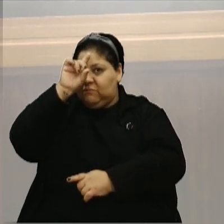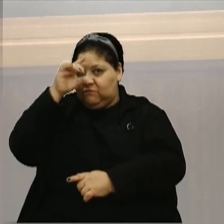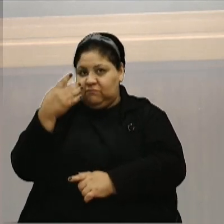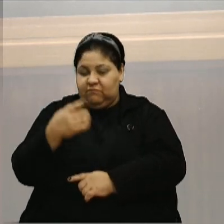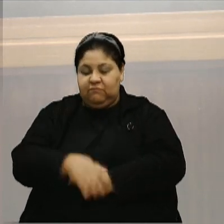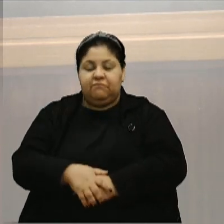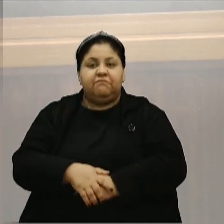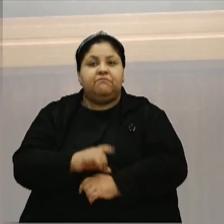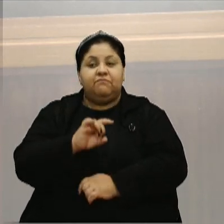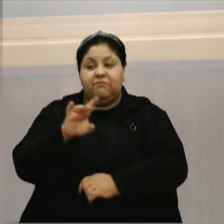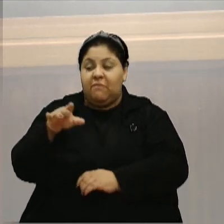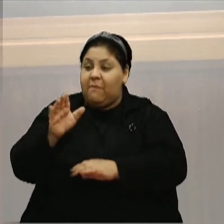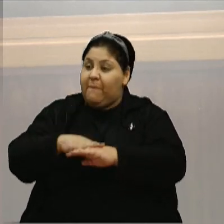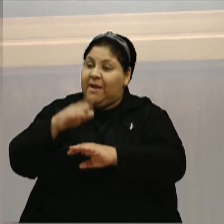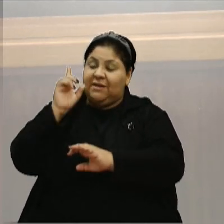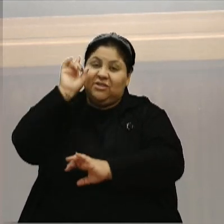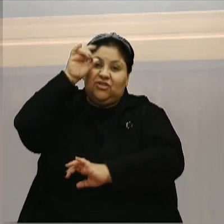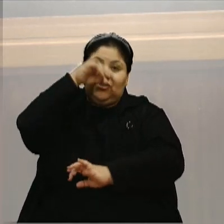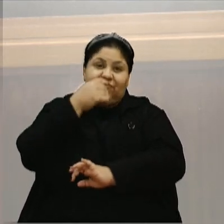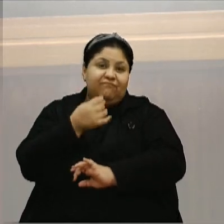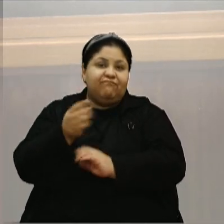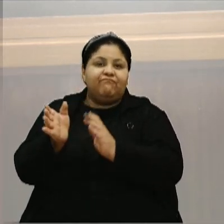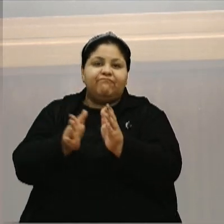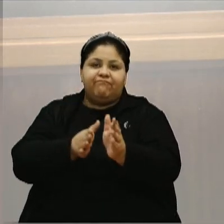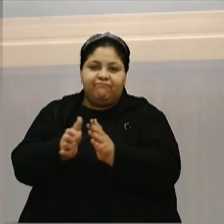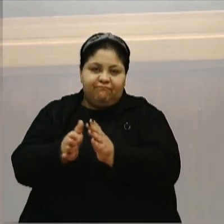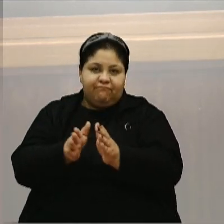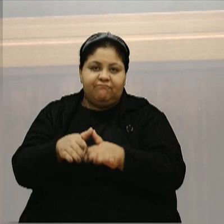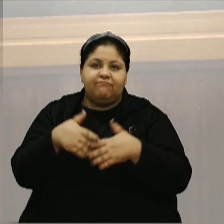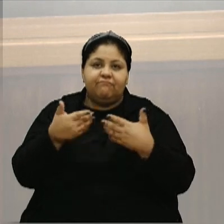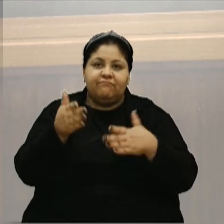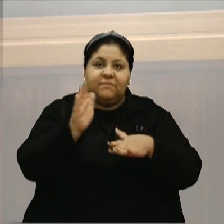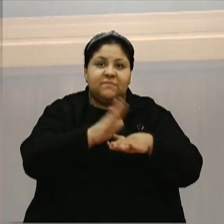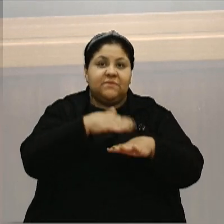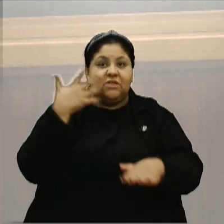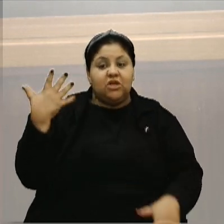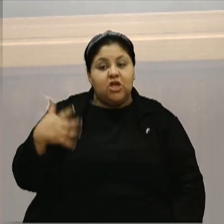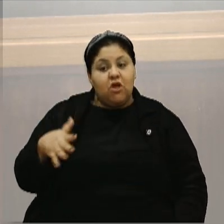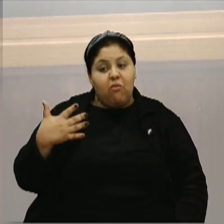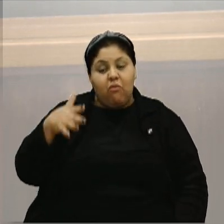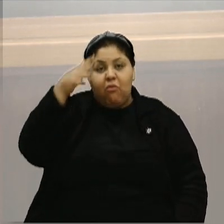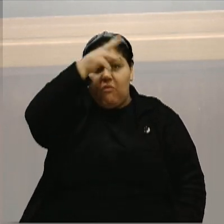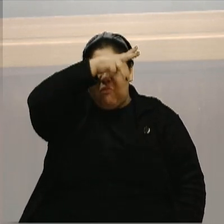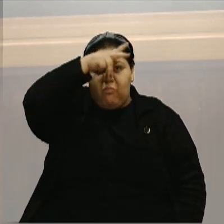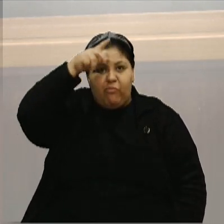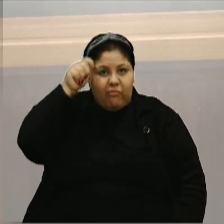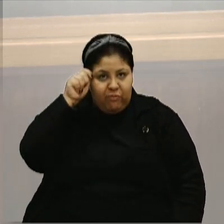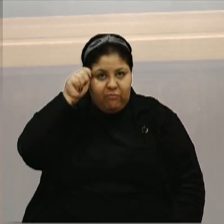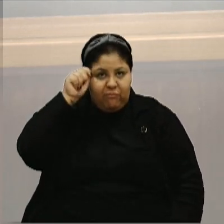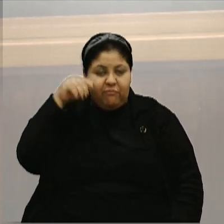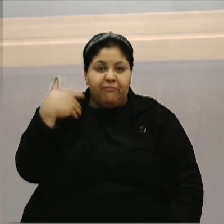cada vez mais difíceis de serem acessados e que são mais caros para o município bancar. Então, eu acho